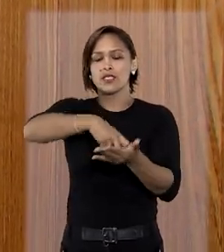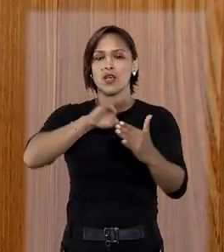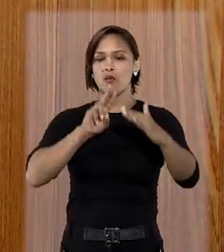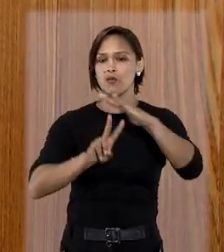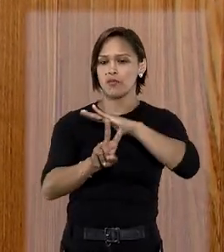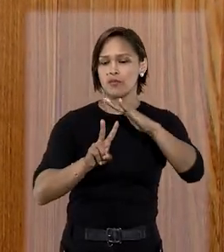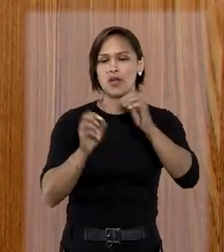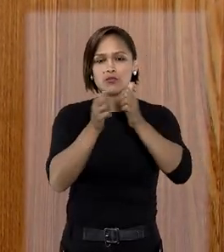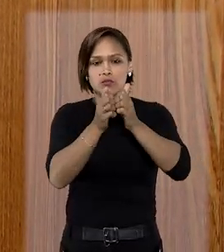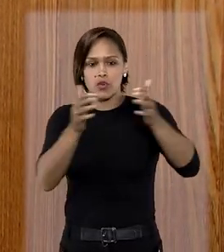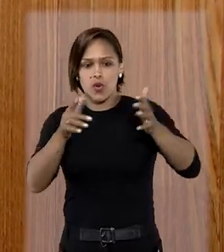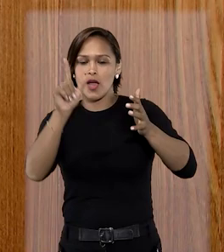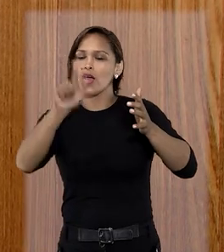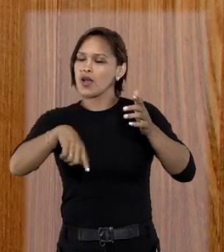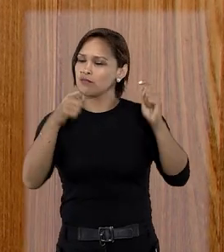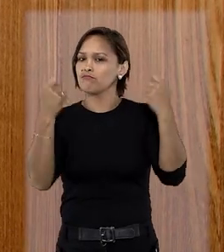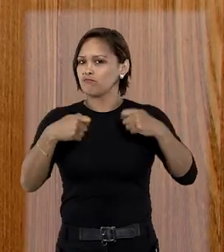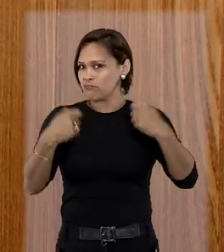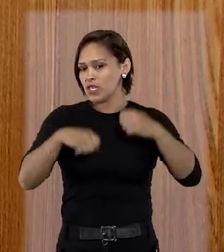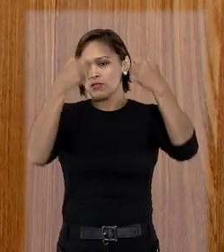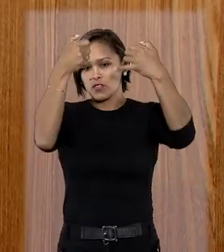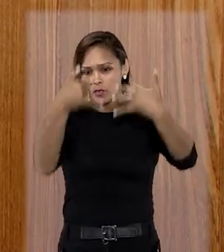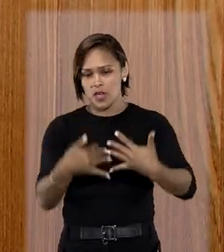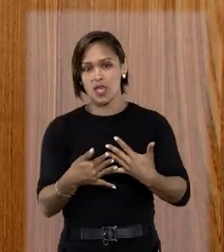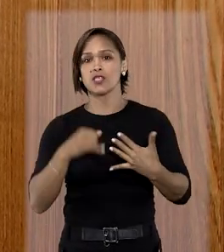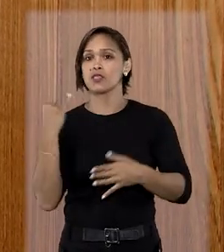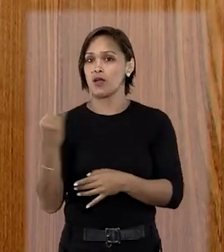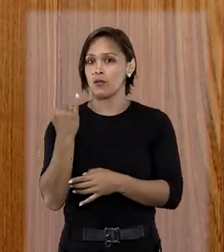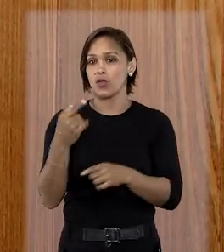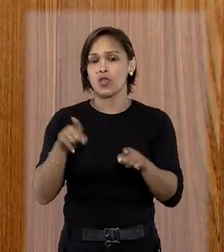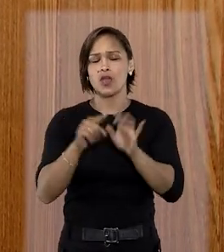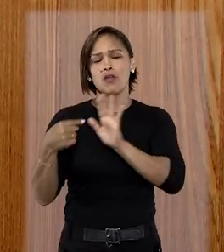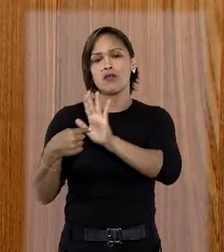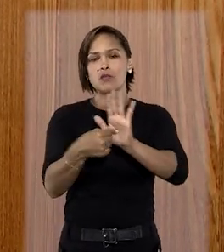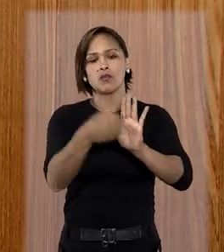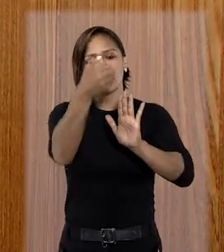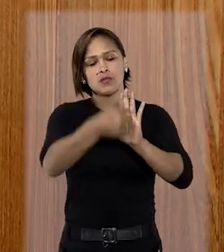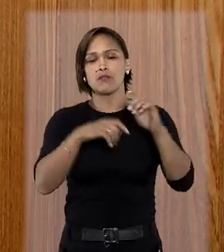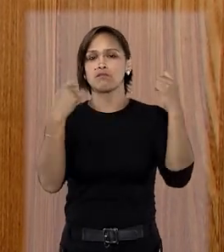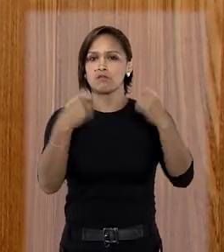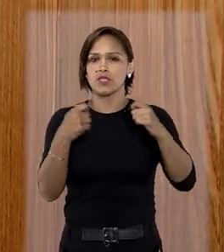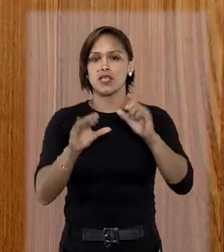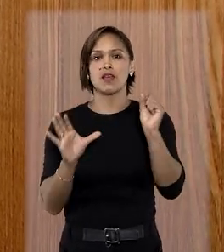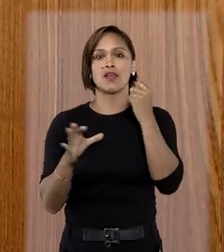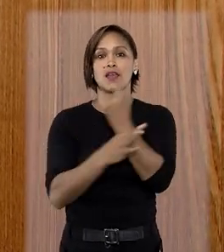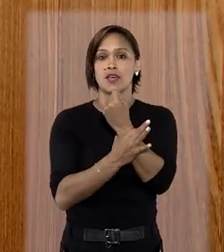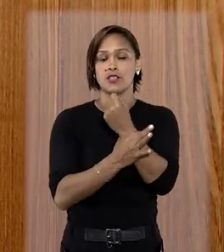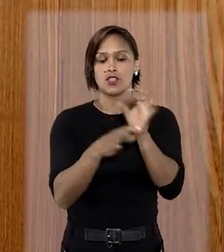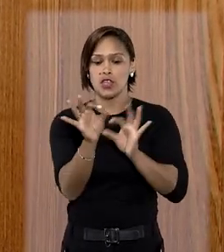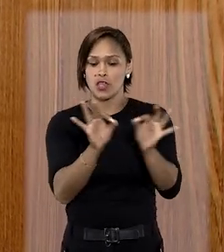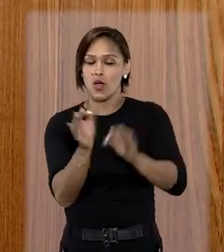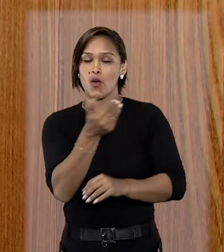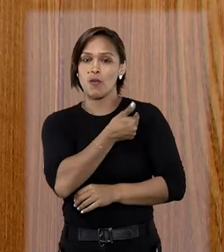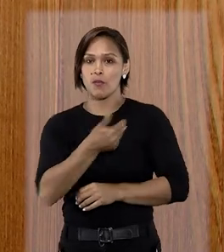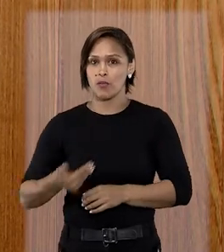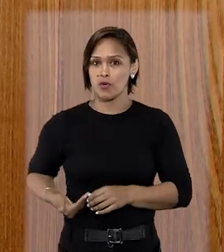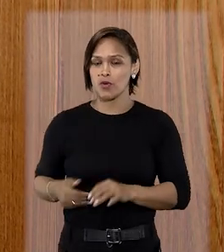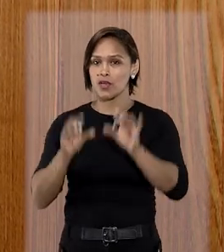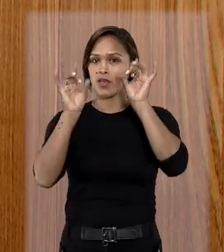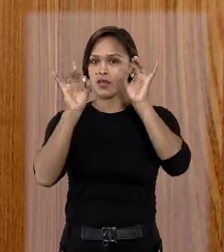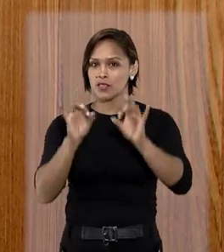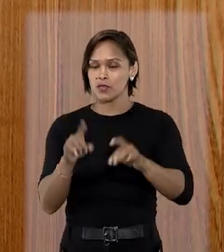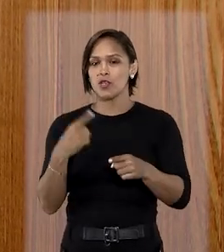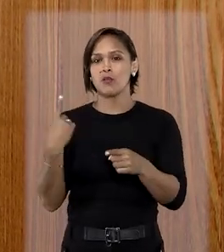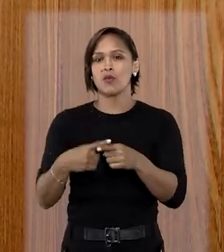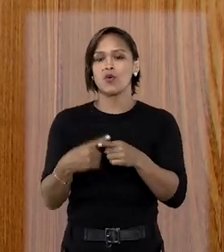possui ampla e suficiente fundamentação, demonstrando a necessidade da garantia da ordem pública, especialmente